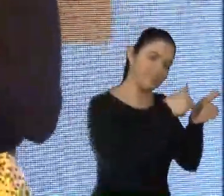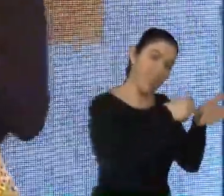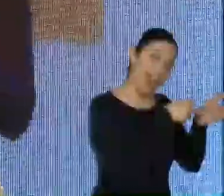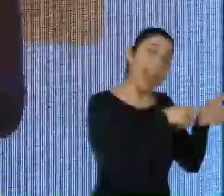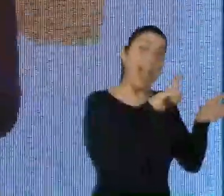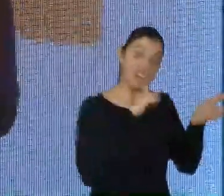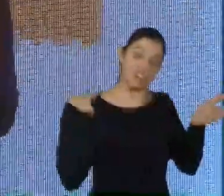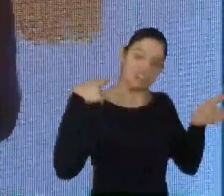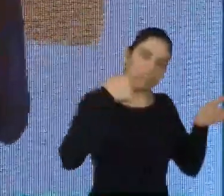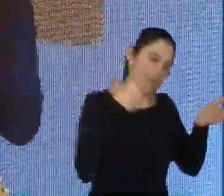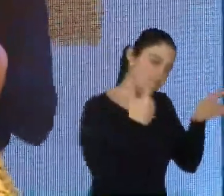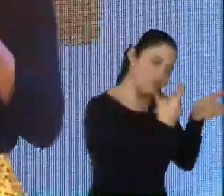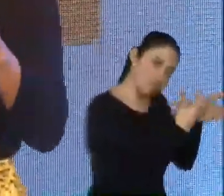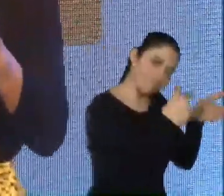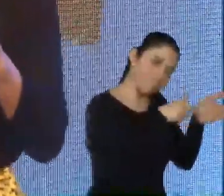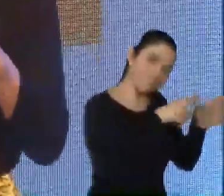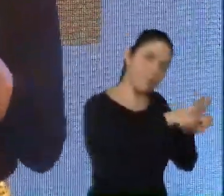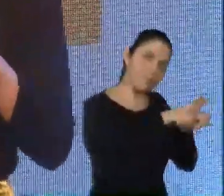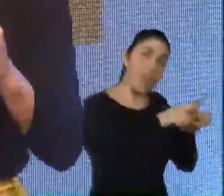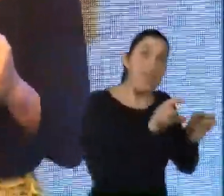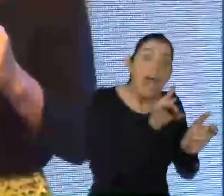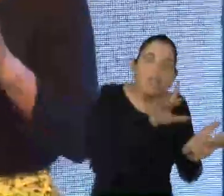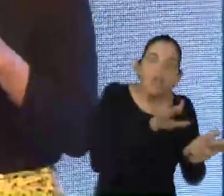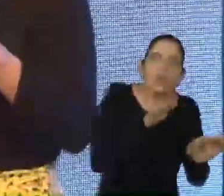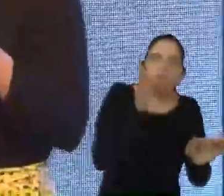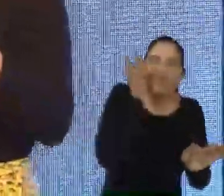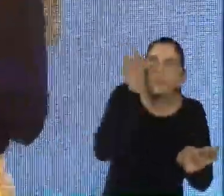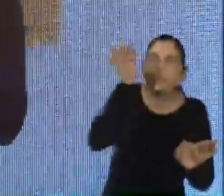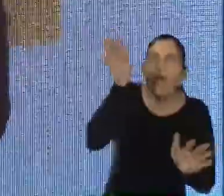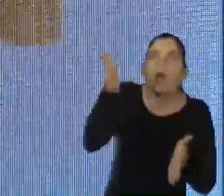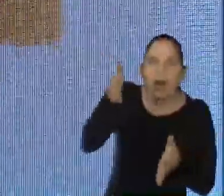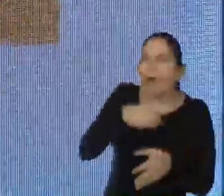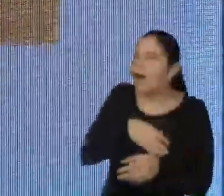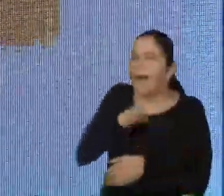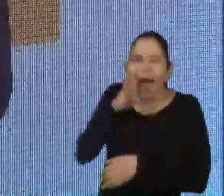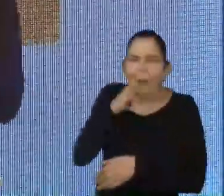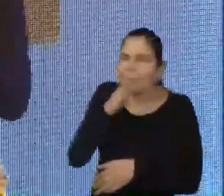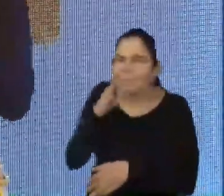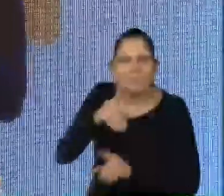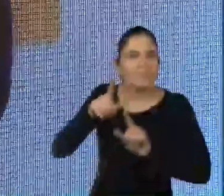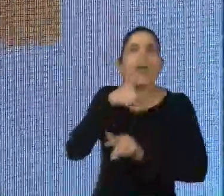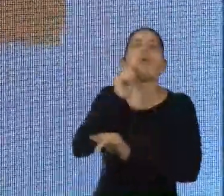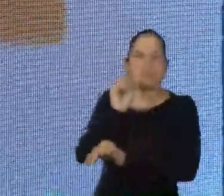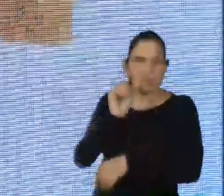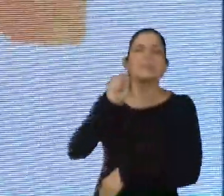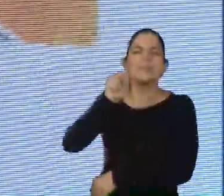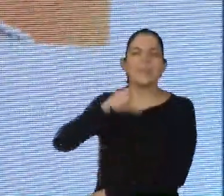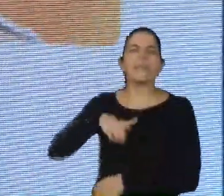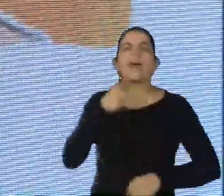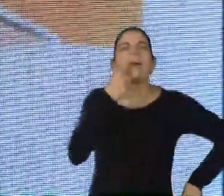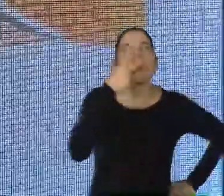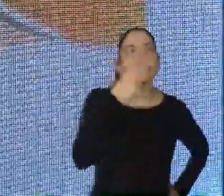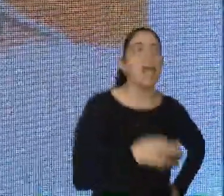futuro muito próximo, a gente tem uma técnica, que é a técnica do CRISPR-Cas9, que ele é o quê? Ele é uma tesourinha,